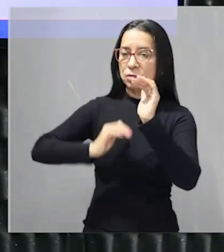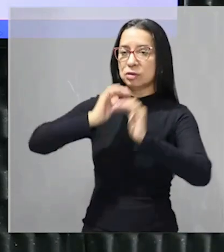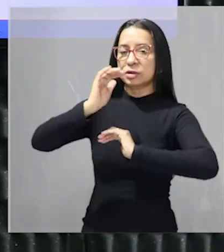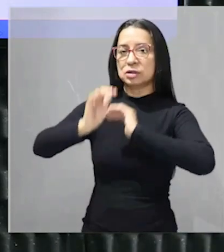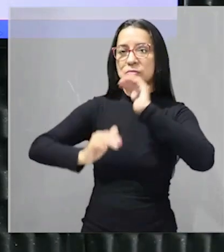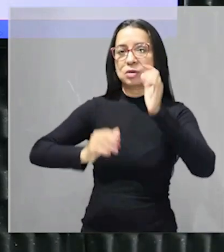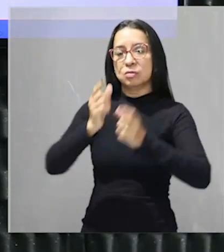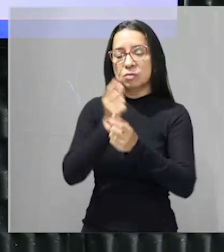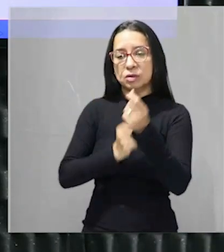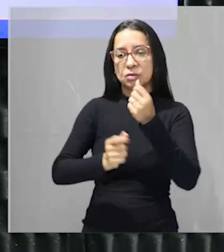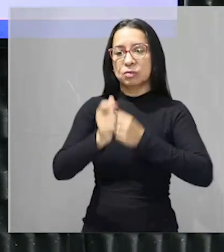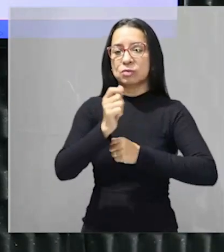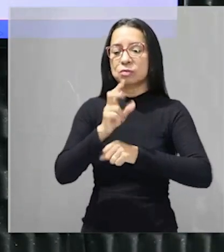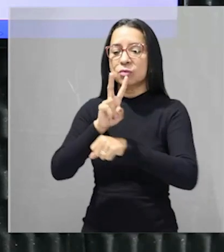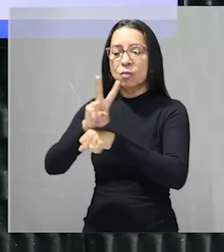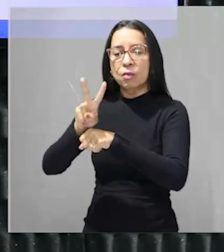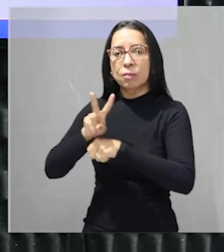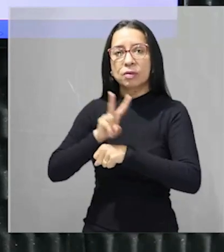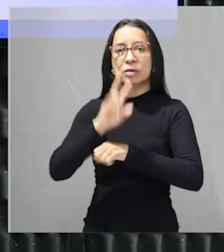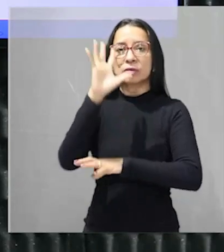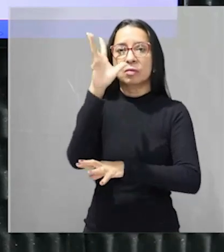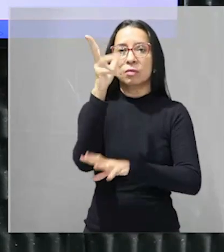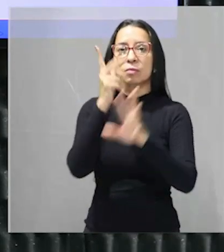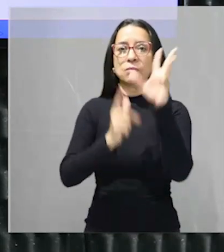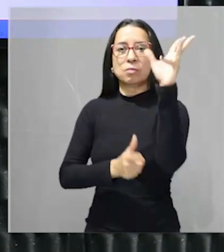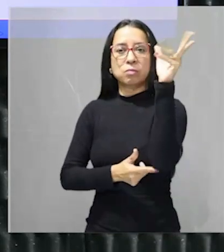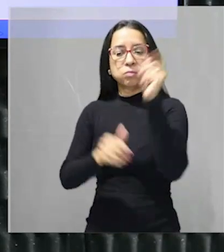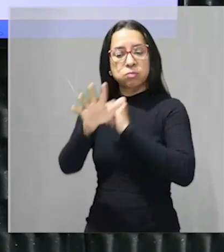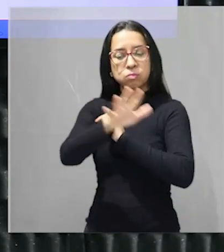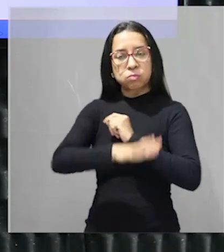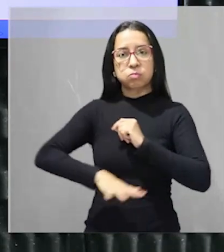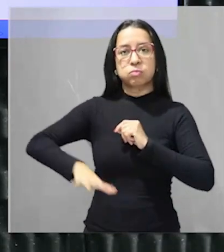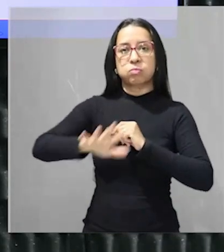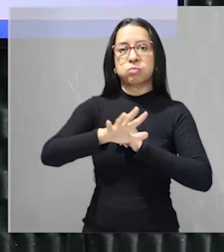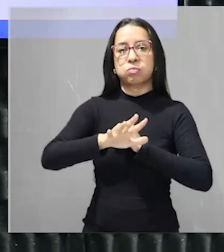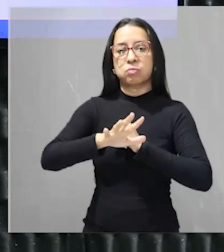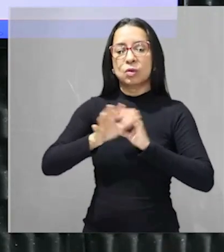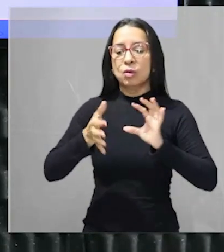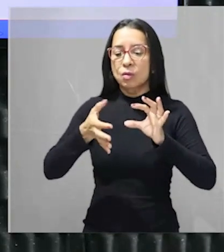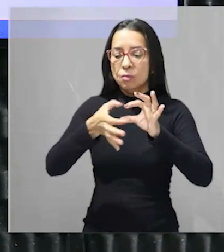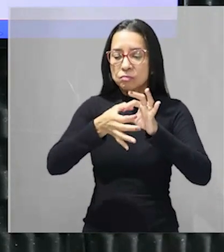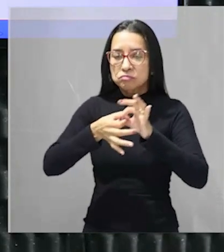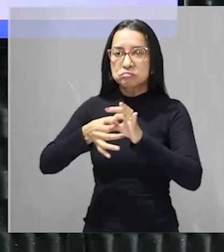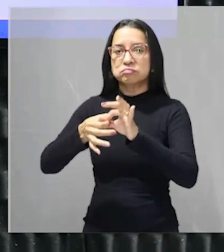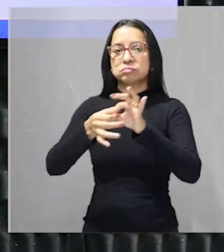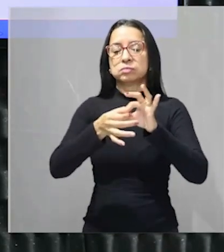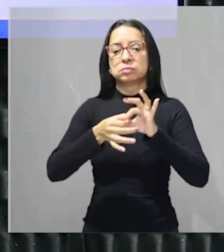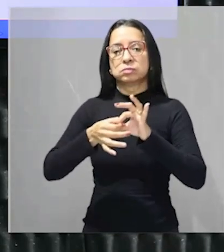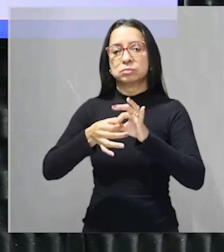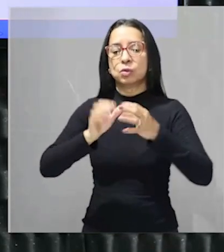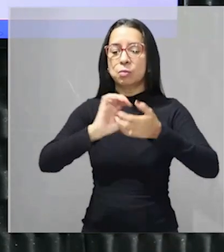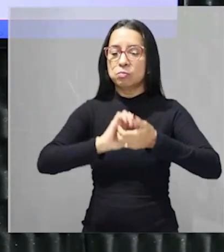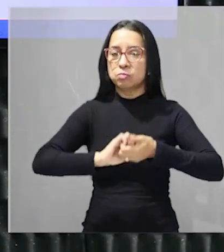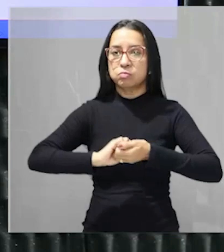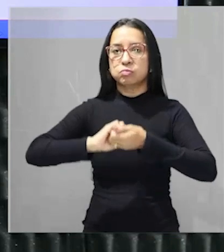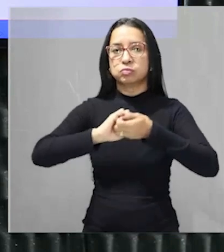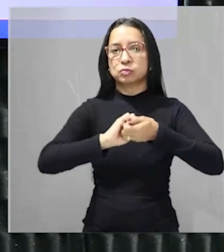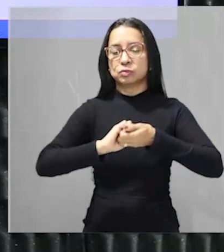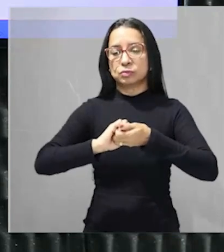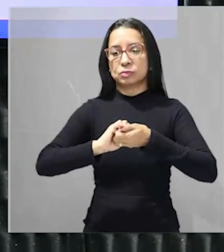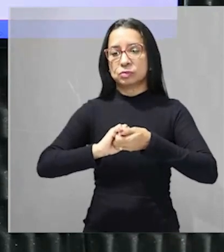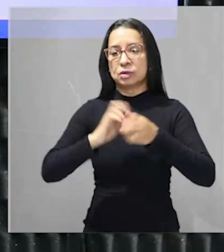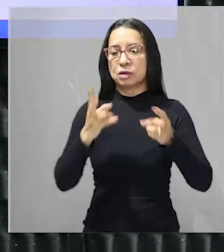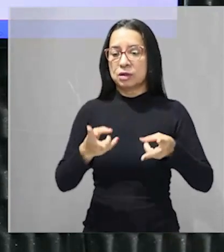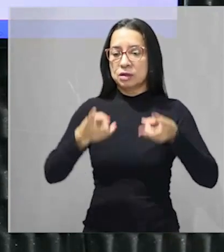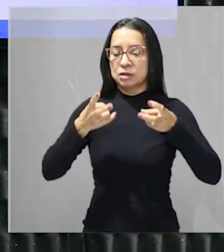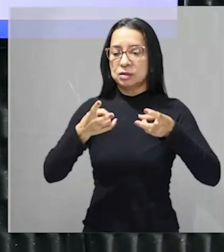econômico com a preservação ambiental ou seja que esses campos eles consigam caminhar de mãos dadas juntos muita